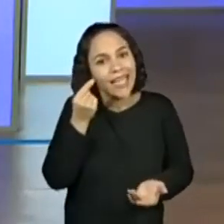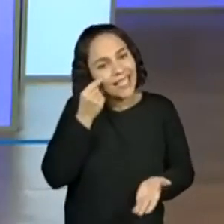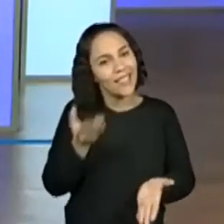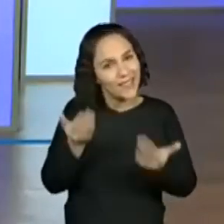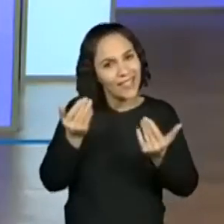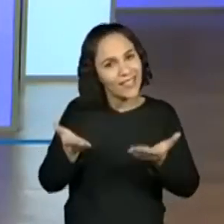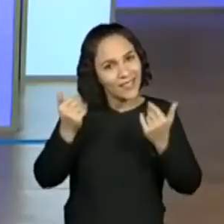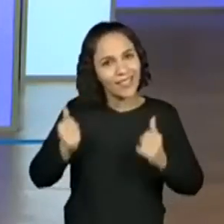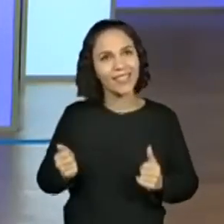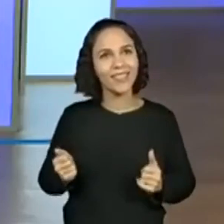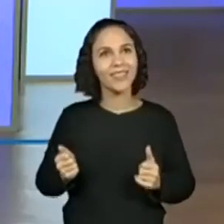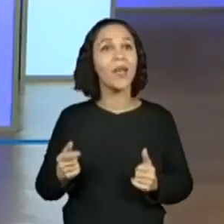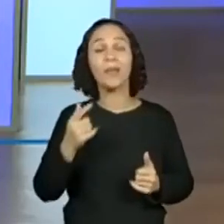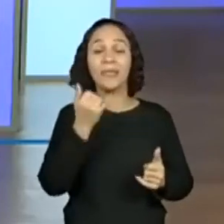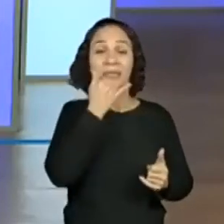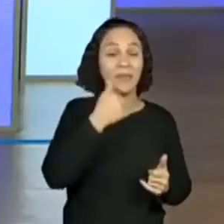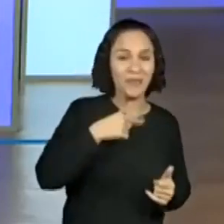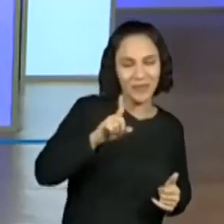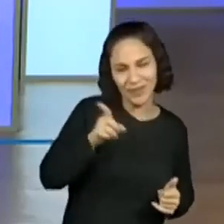Não, não sou eu.